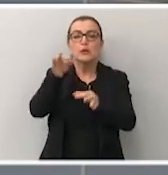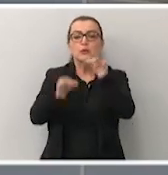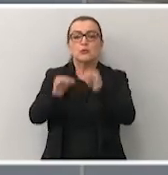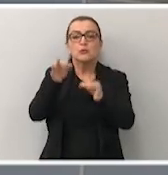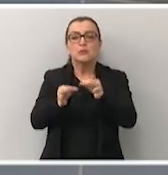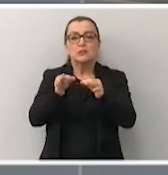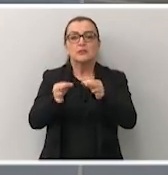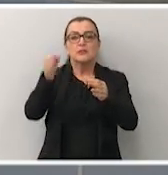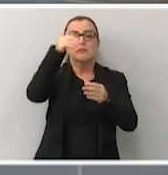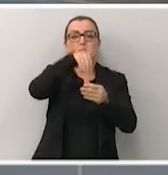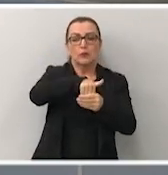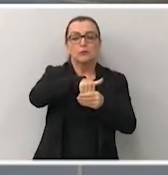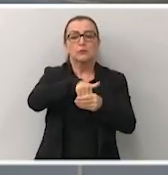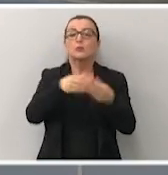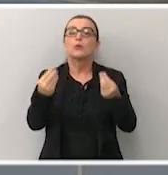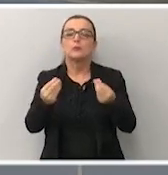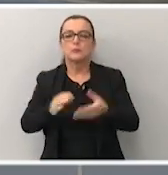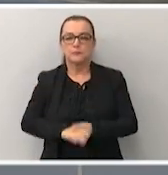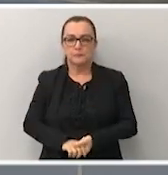Eleitoral? Boa tarde.